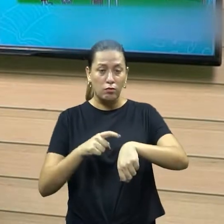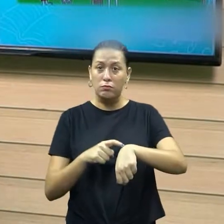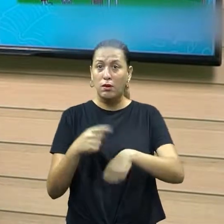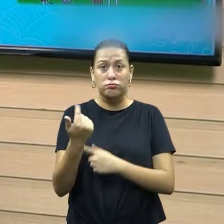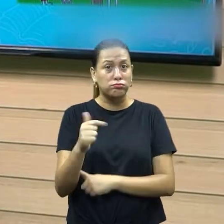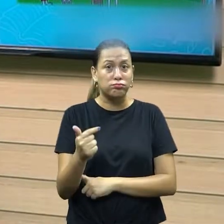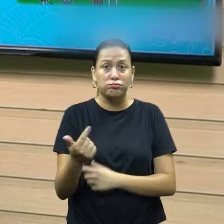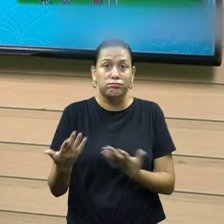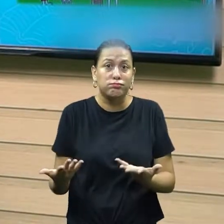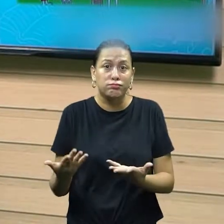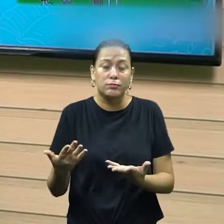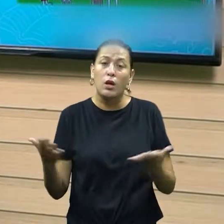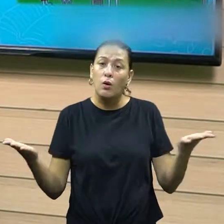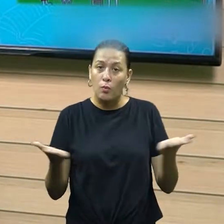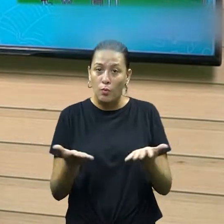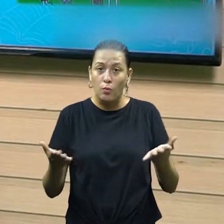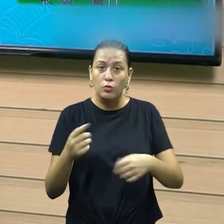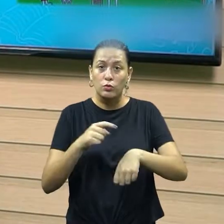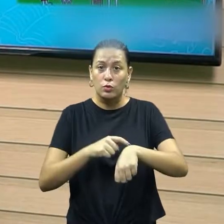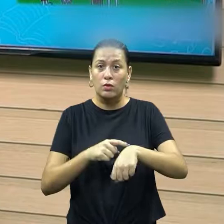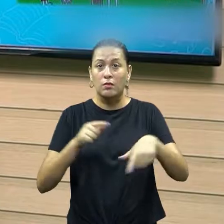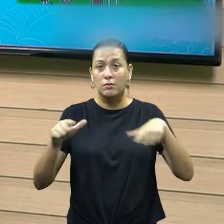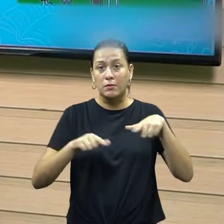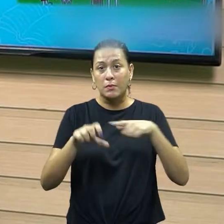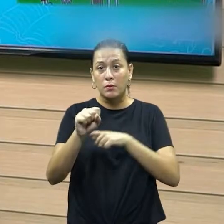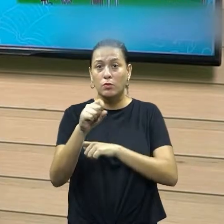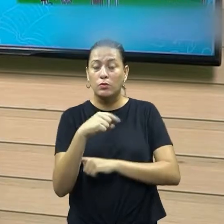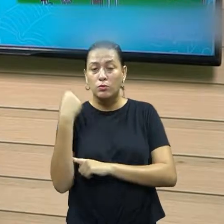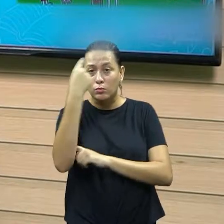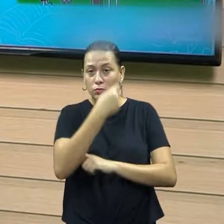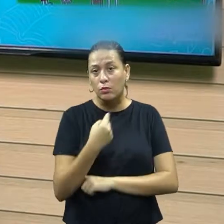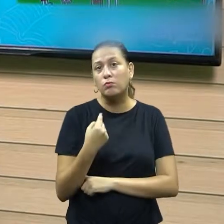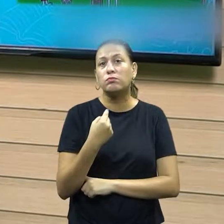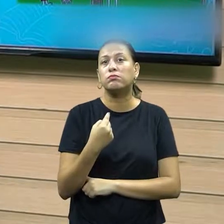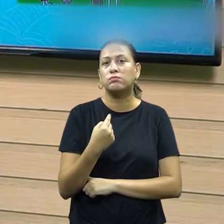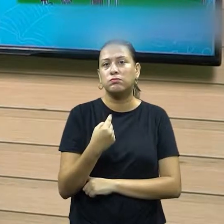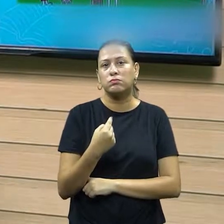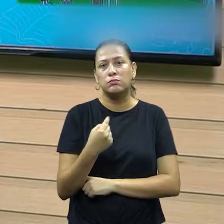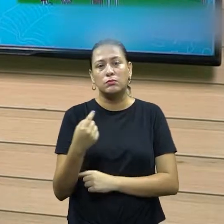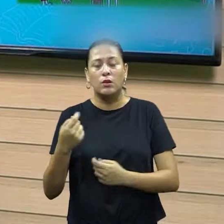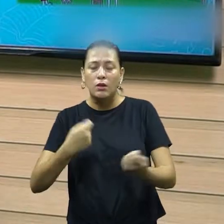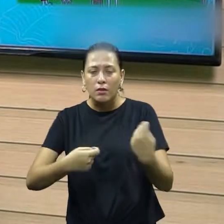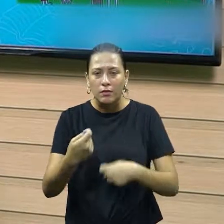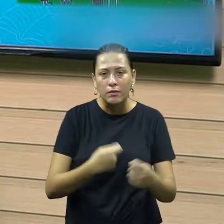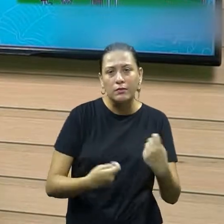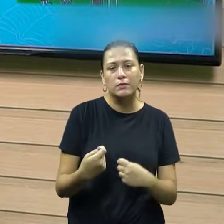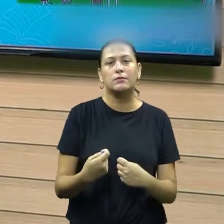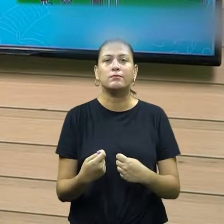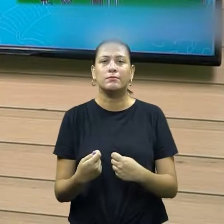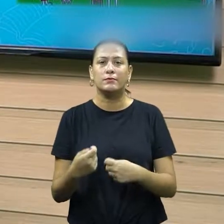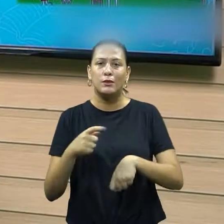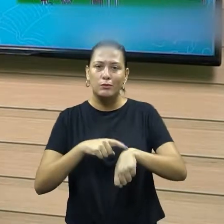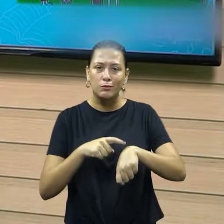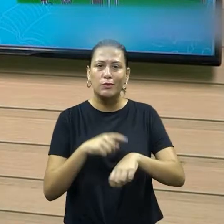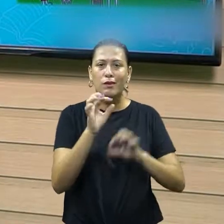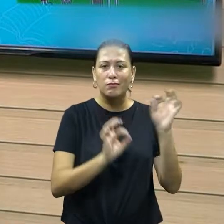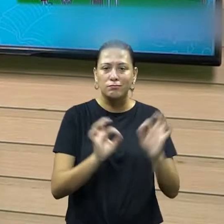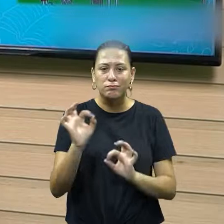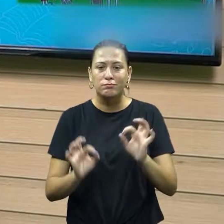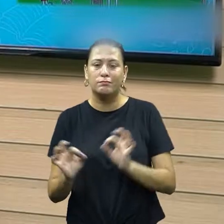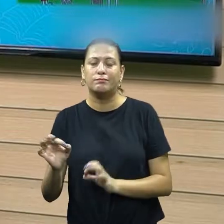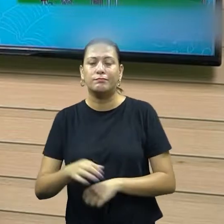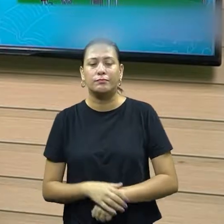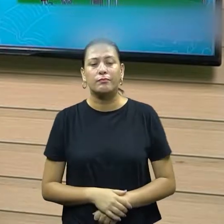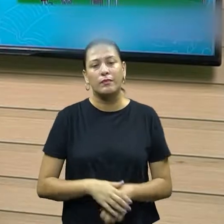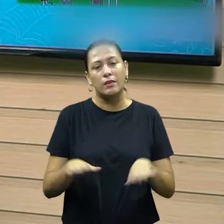isso e hoje, normalmente, se trabalha oito horas. Então, houve esse processo de negociação aí. Em relação à propriedade, também. Muitas das vezes,